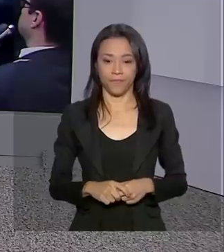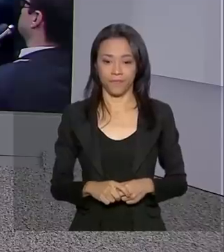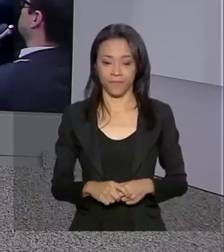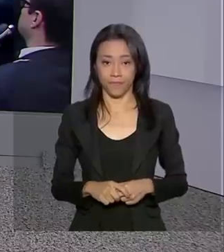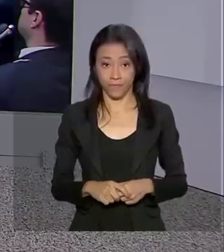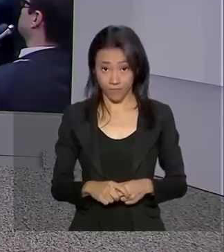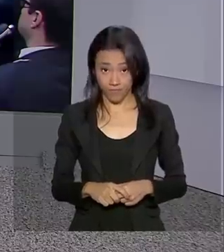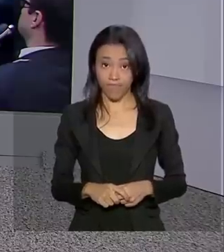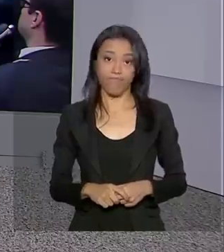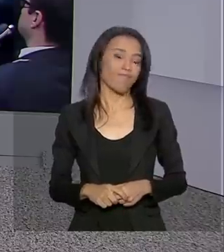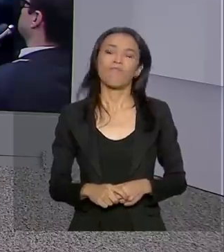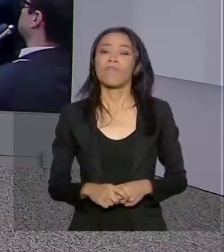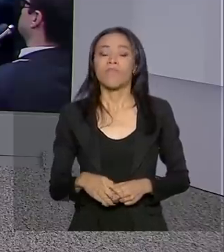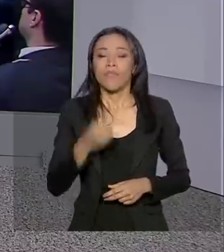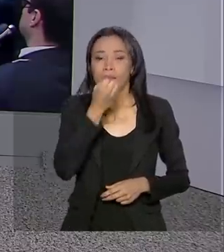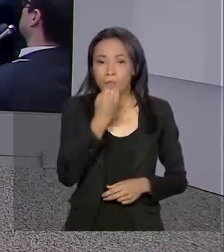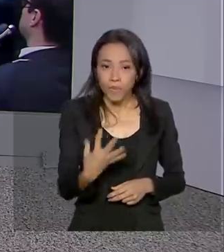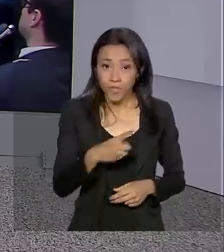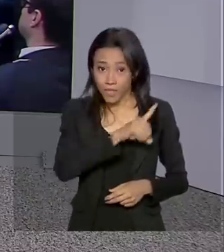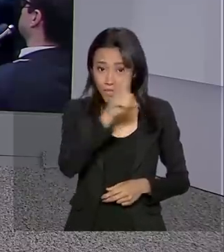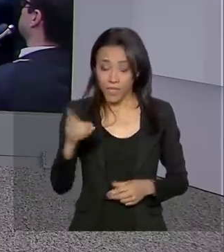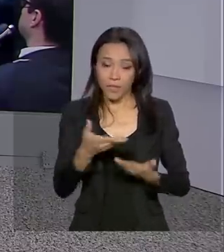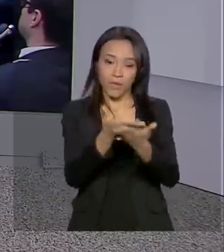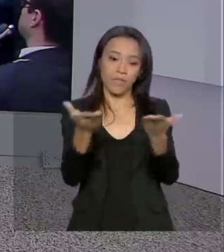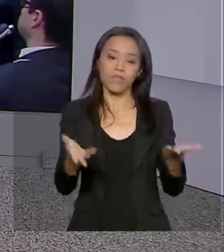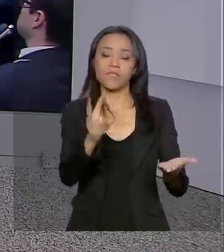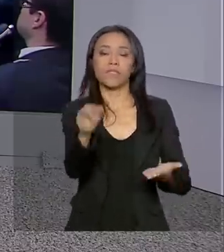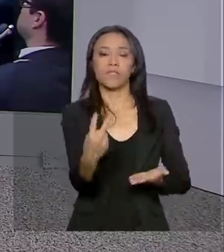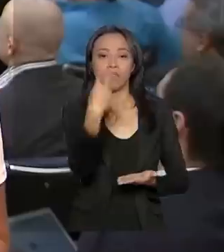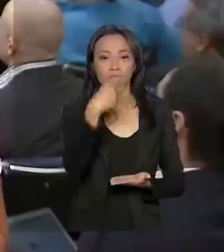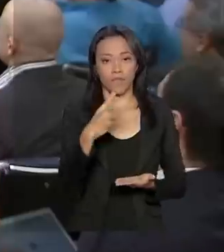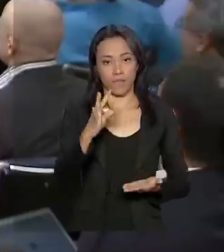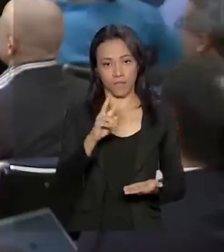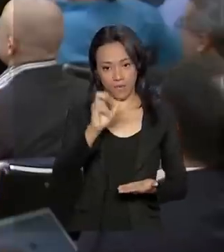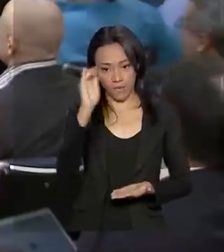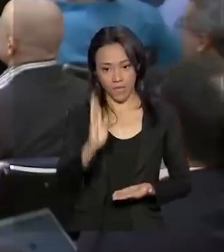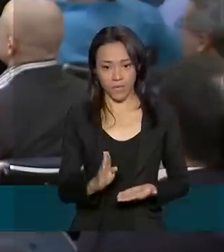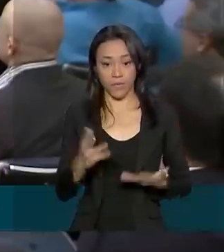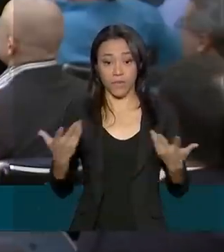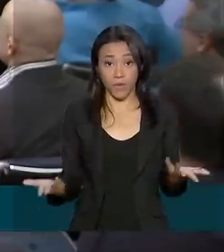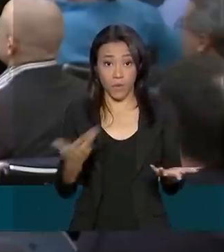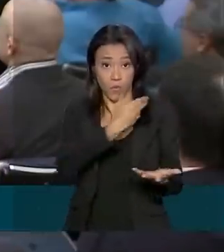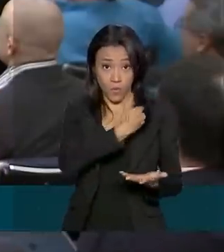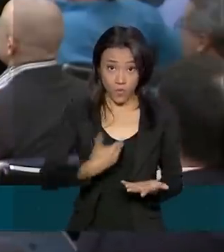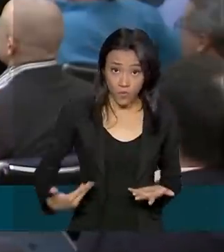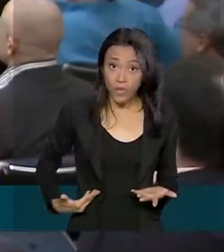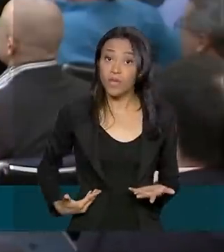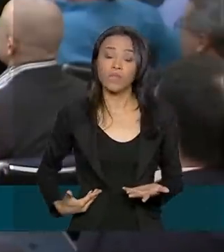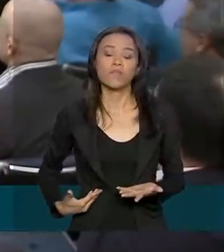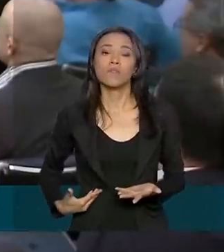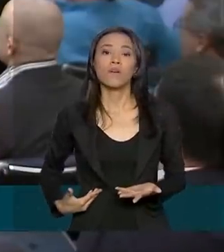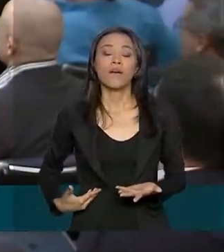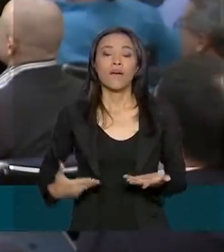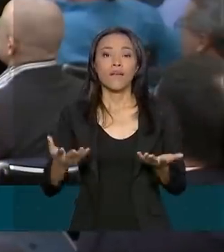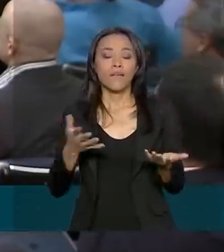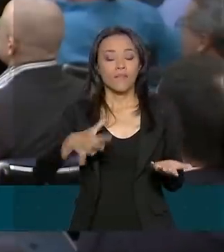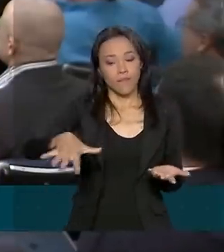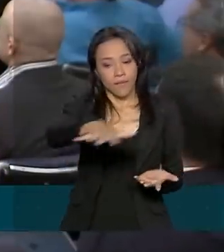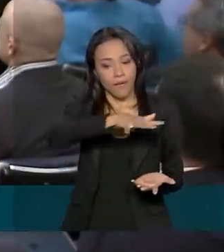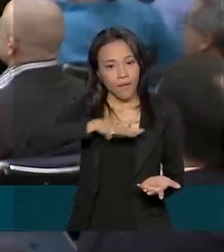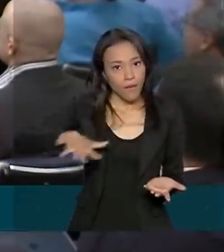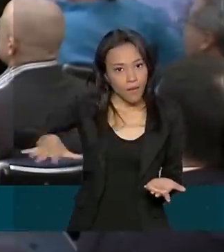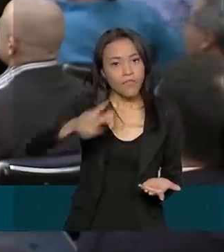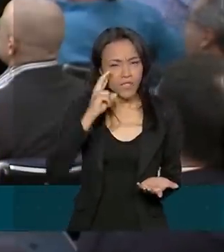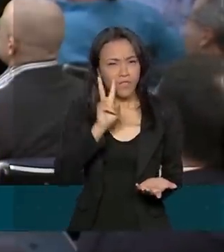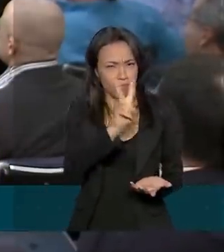Bom dia para você, Renata. Bom dia para você que acompanha a TV Brasil. O governo quer desatar os nós no setor, como a gente viu